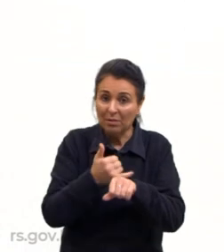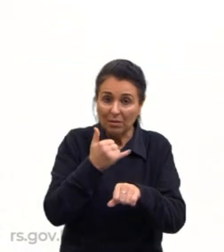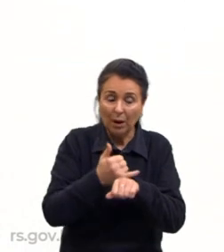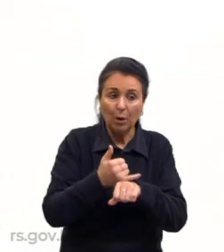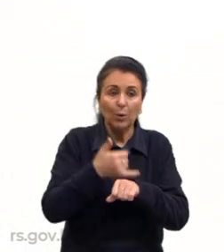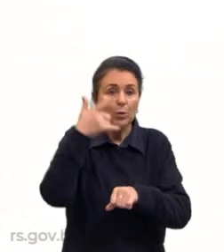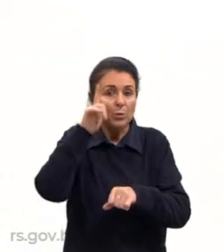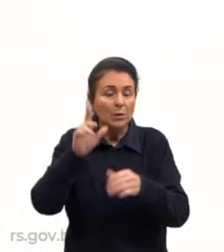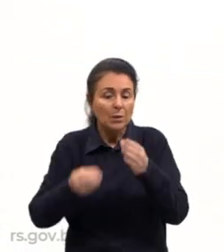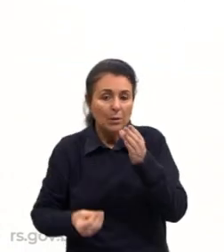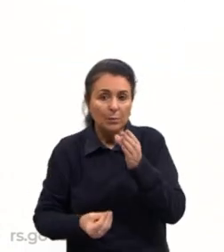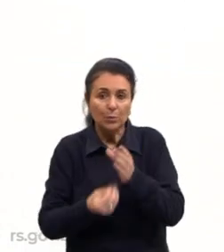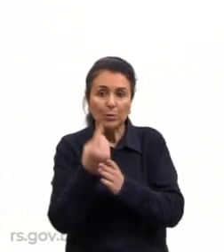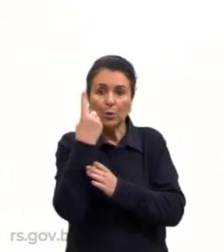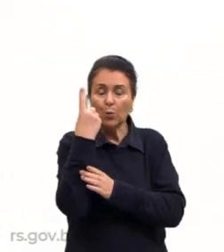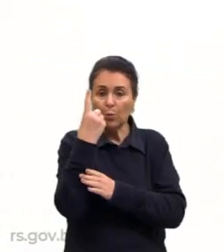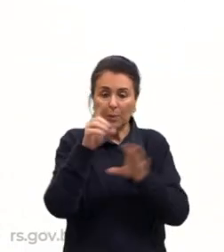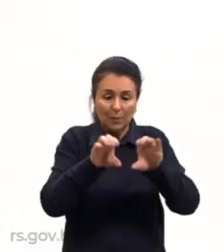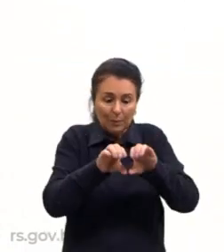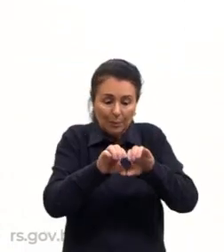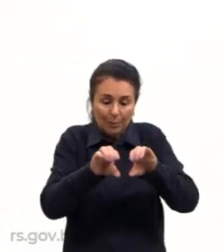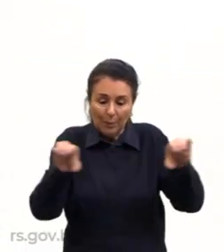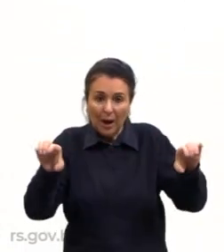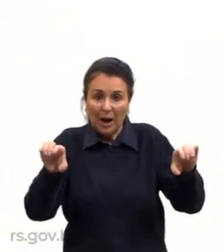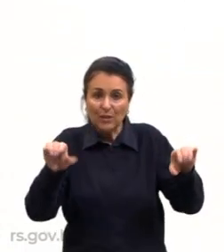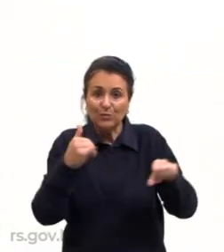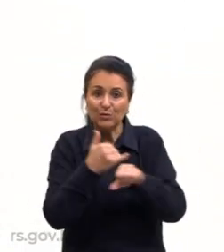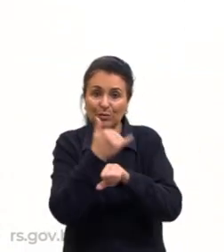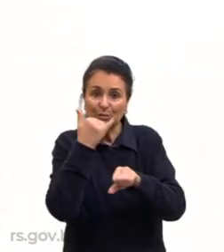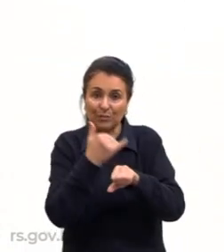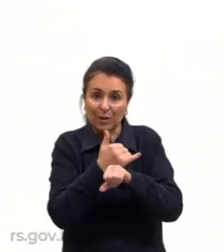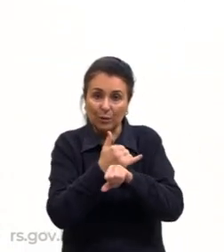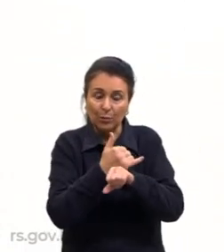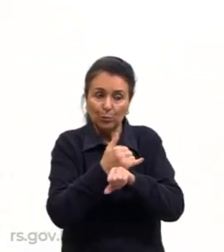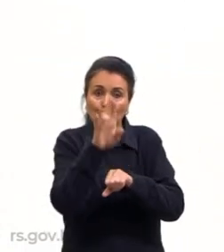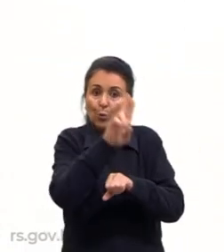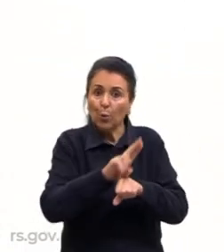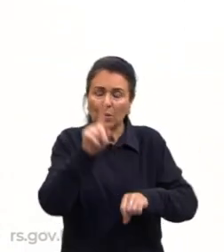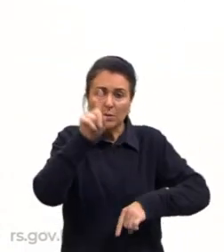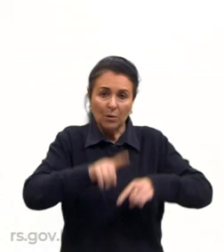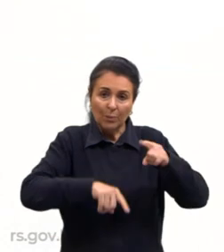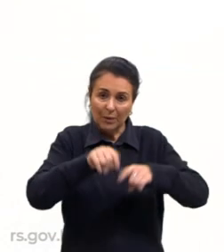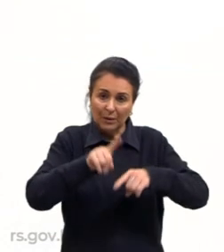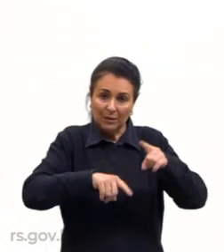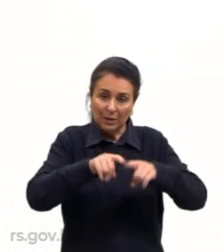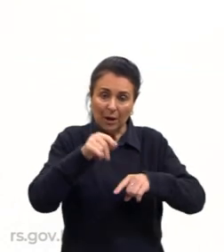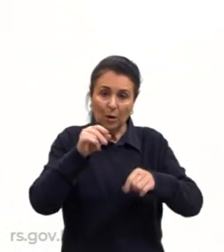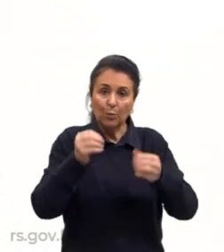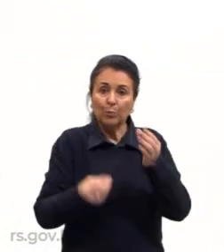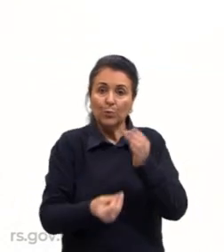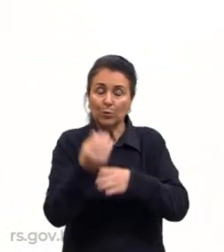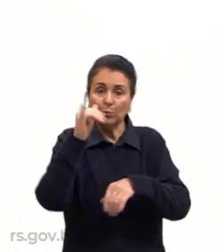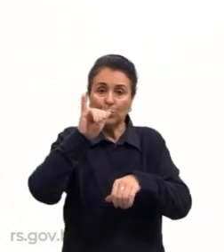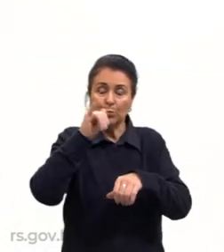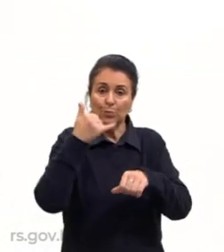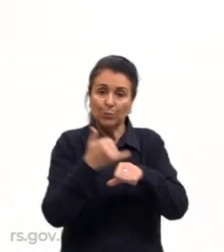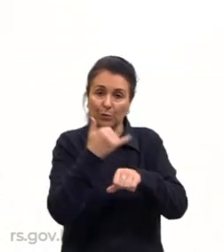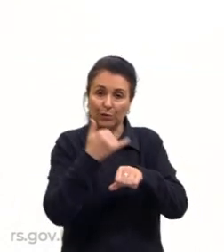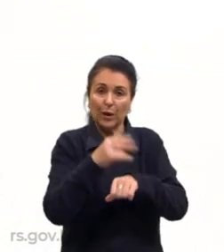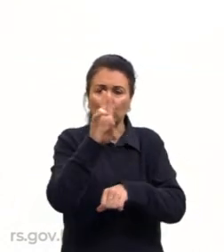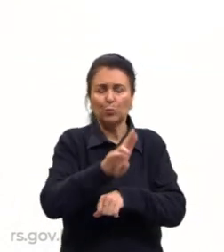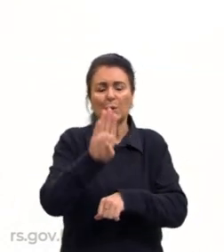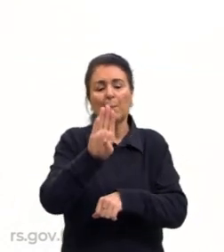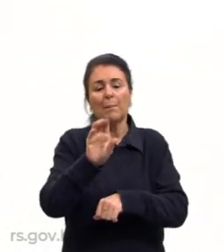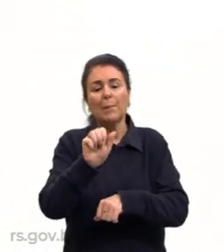produzir só uma barra de ferro. Por exemplo, ele pega o minério de ferro e produz um ferro. Ele pega a bauxita, que é o minério de onde nós